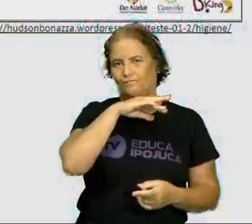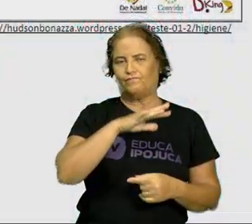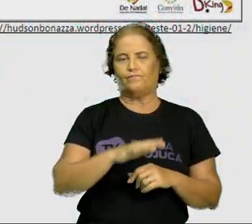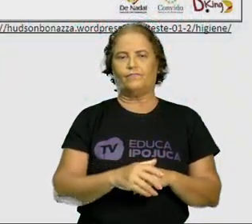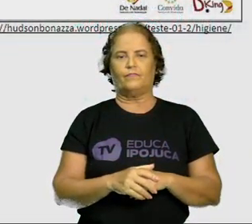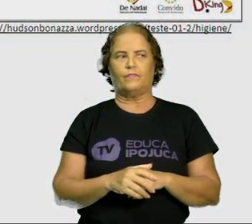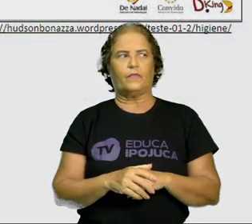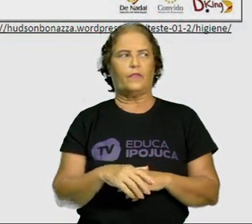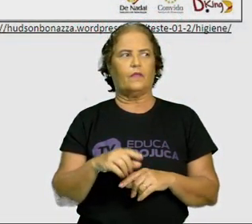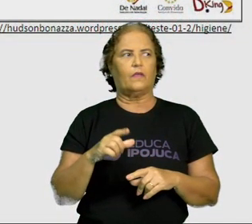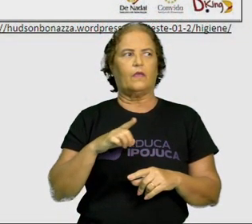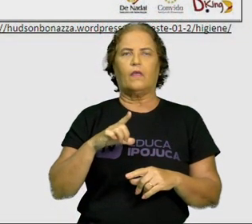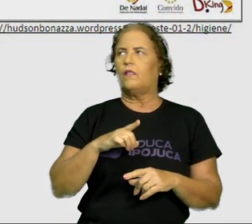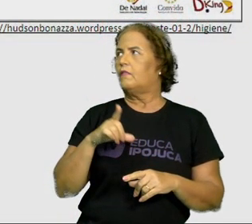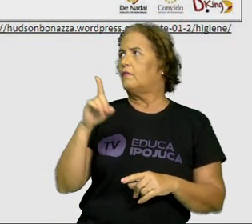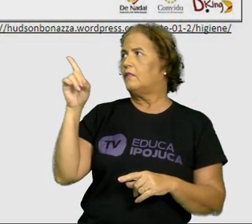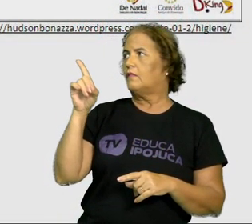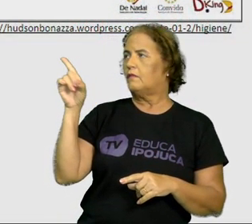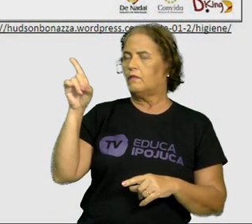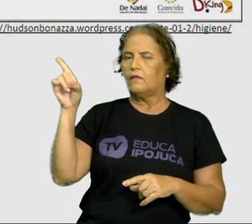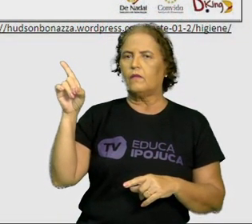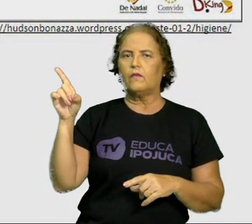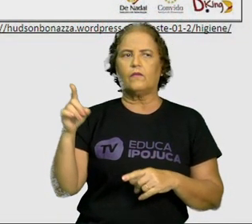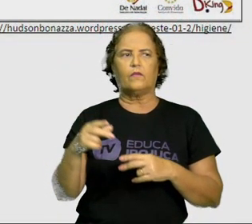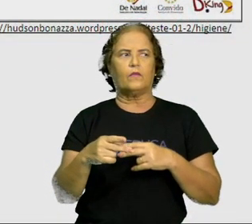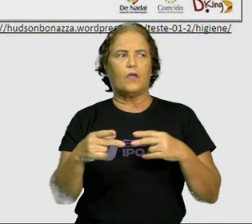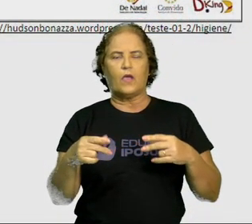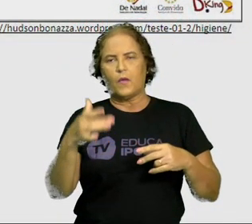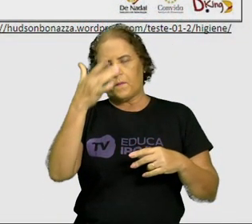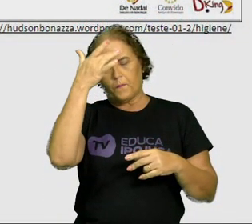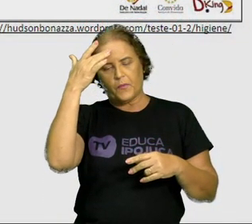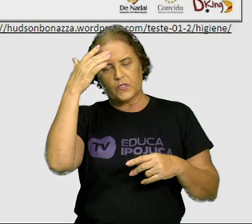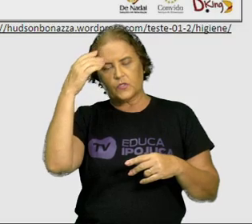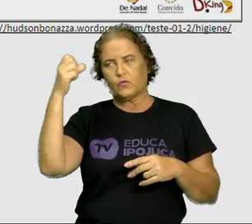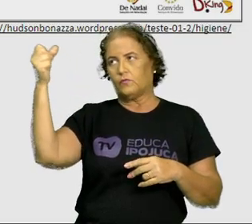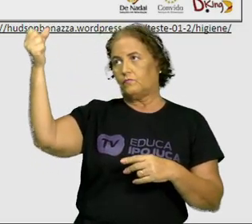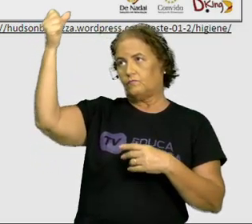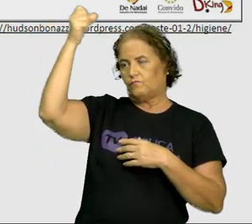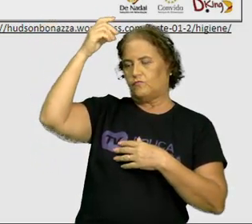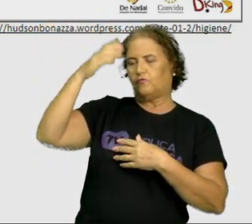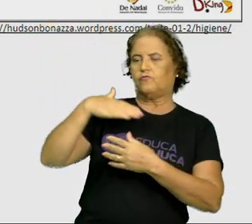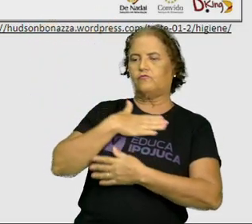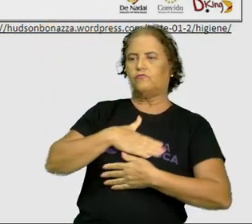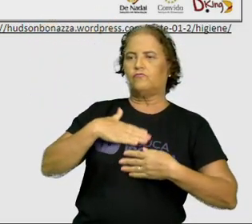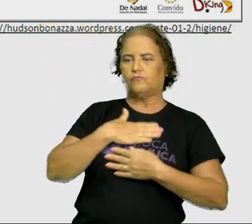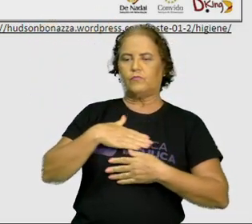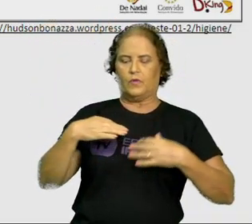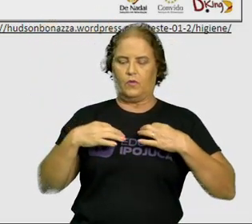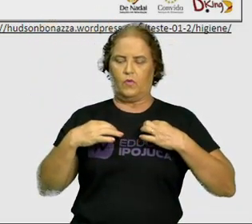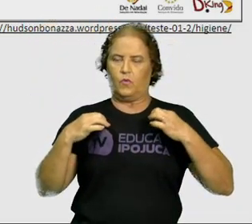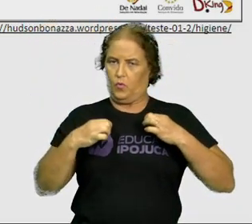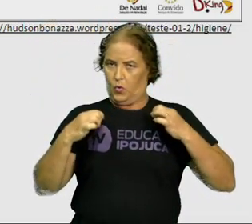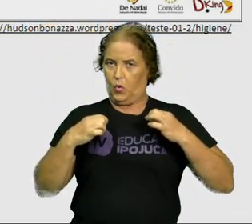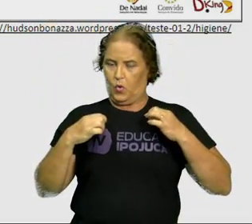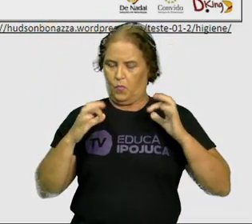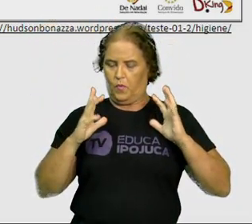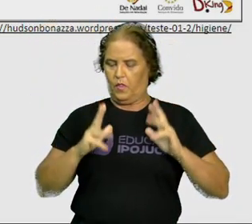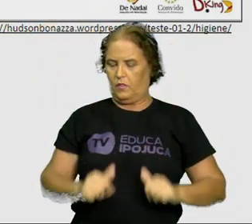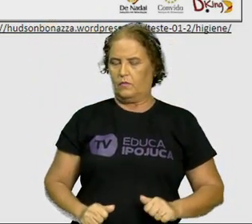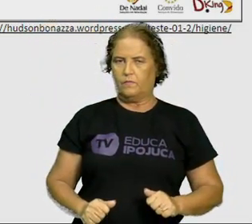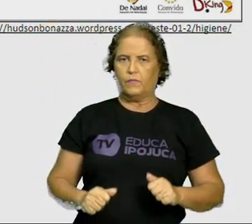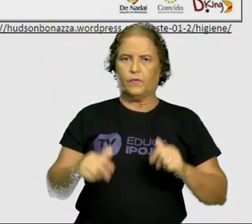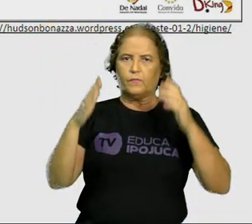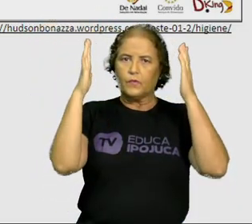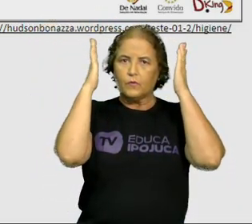ó, de higiene pessoal, que a gente pode ver, a pessoa tomando banho, a questão do uniforme limpo e completo, o cabelo